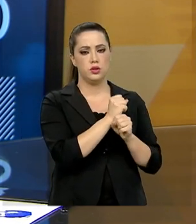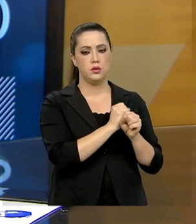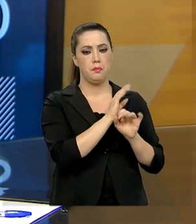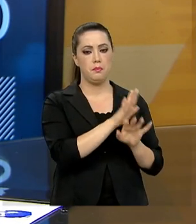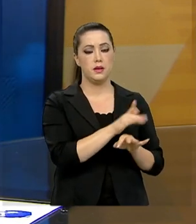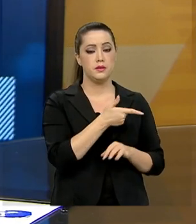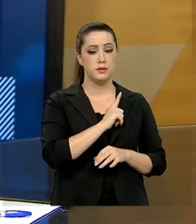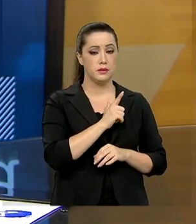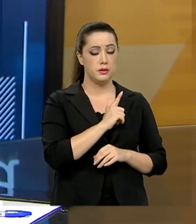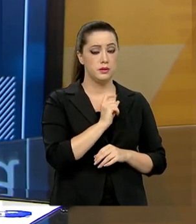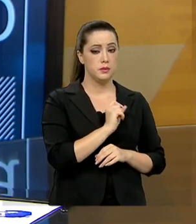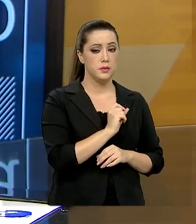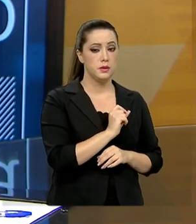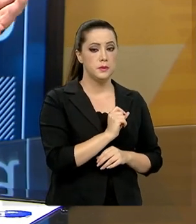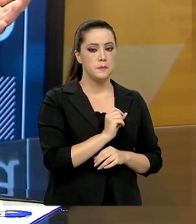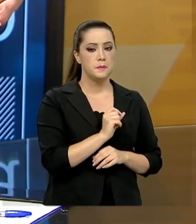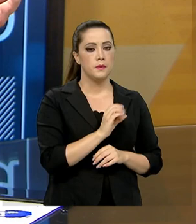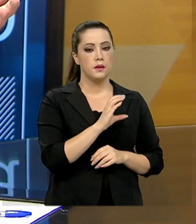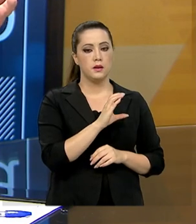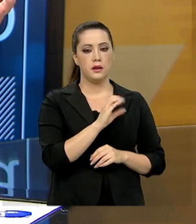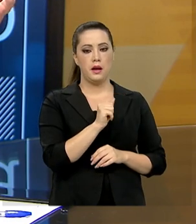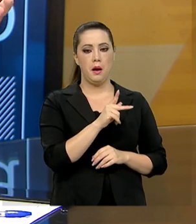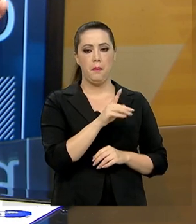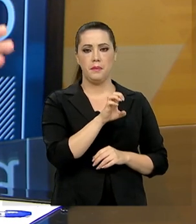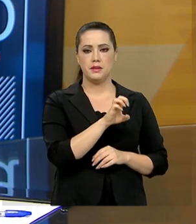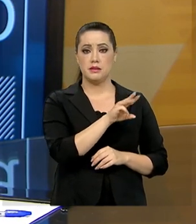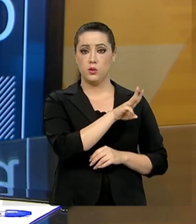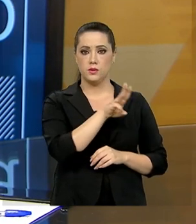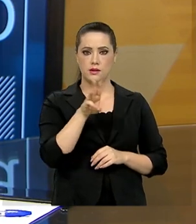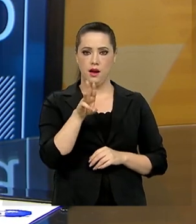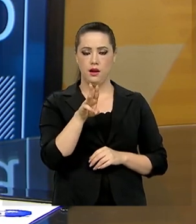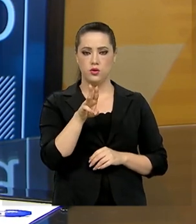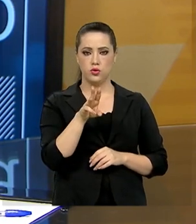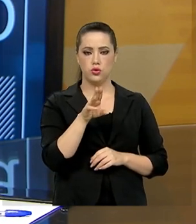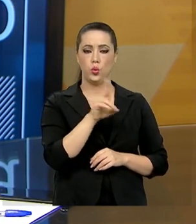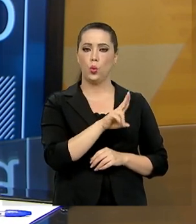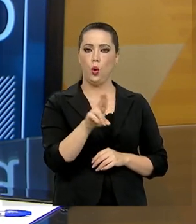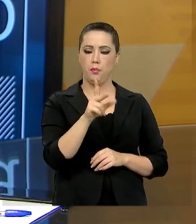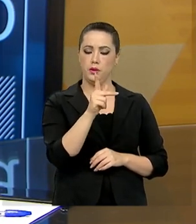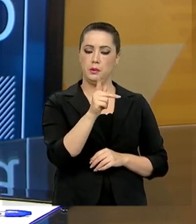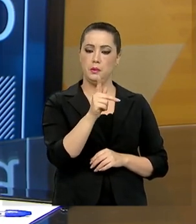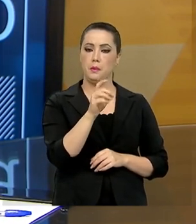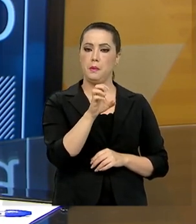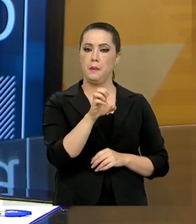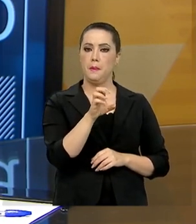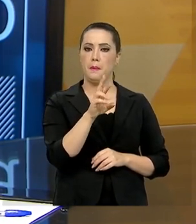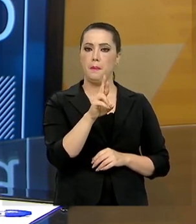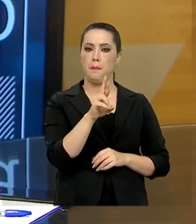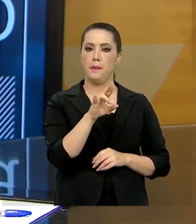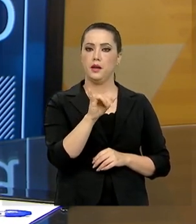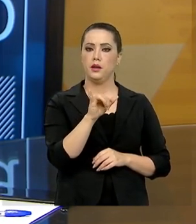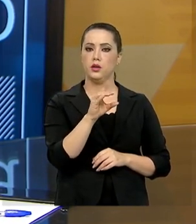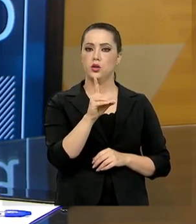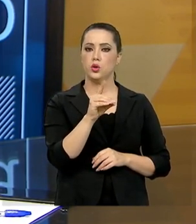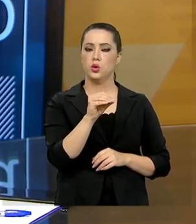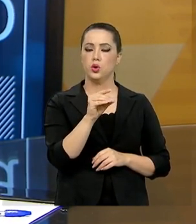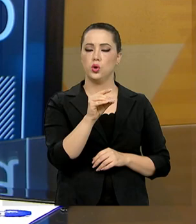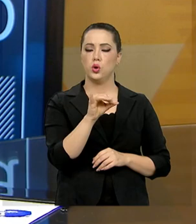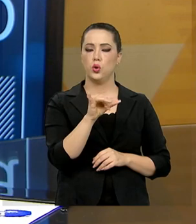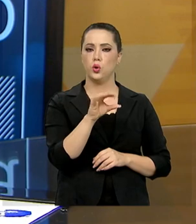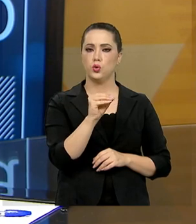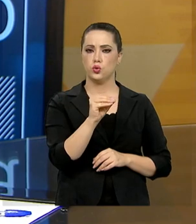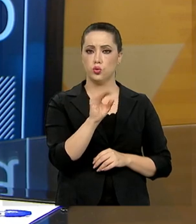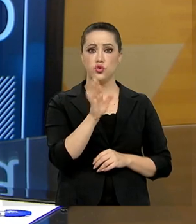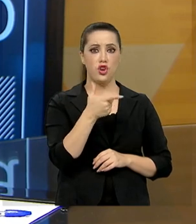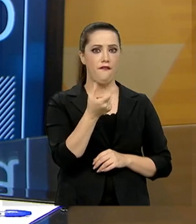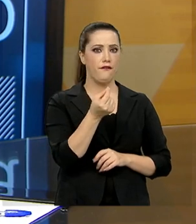Mas a CAPES, por exemplo, tem o portal de periódicos, que completa 20 anos, completou 20 anos. O o senhor pode falar sobre esse portal? É